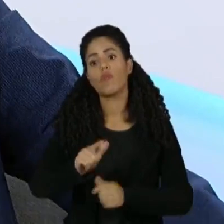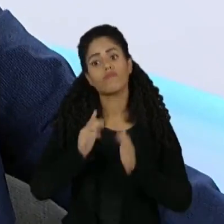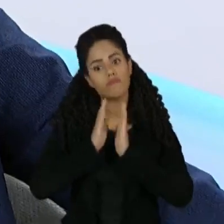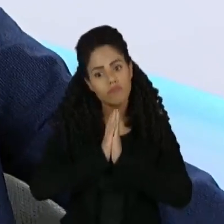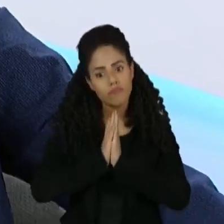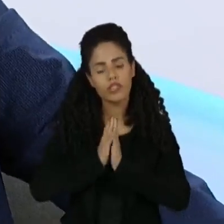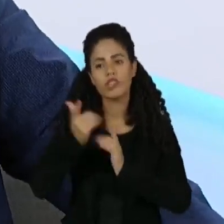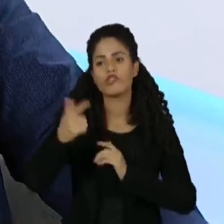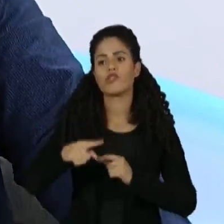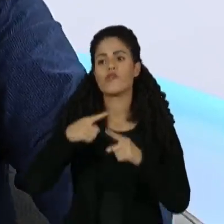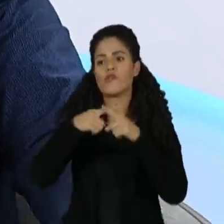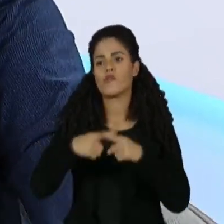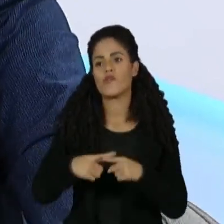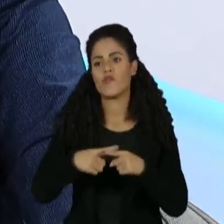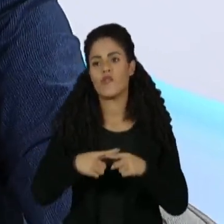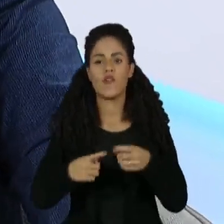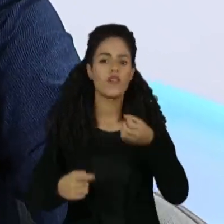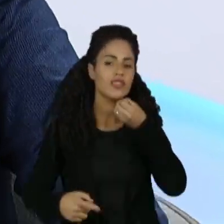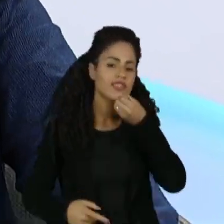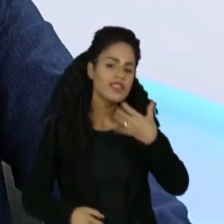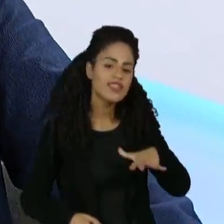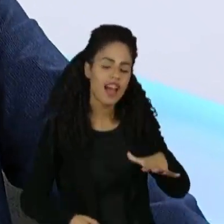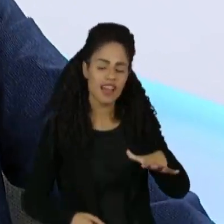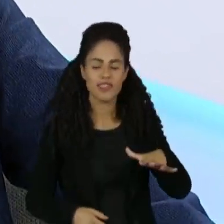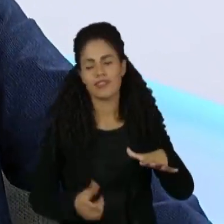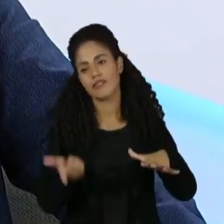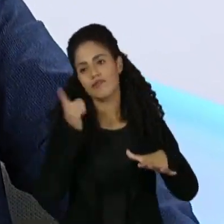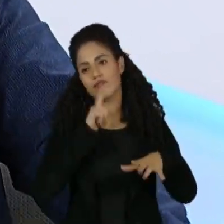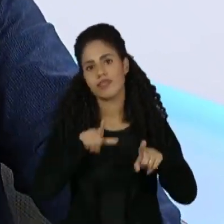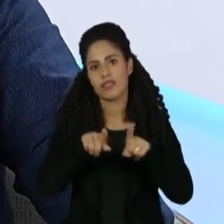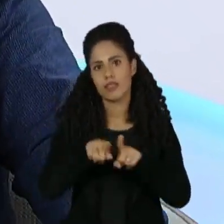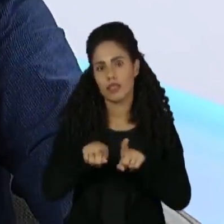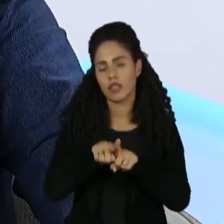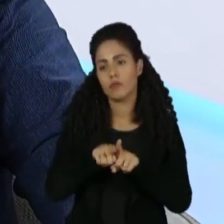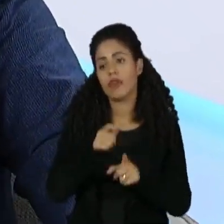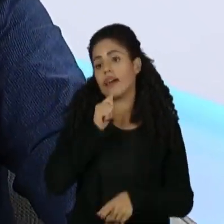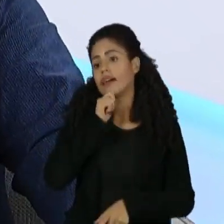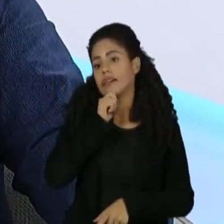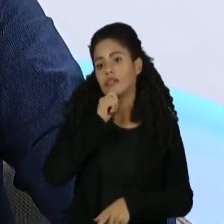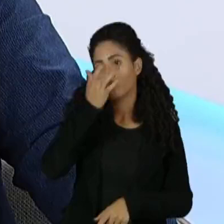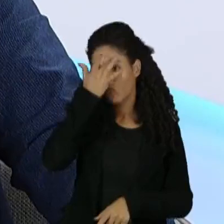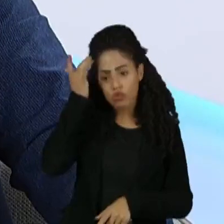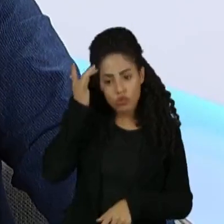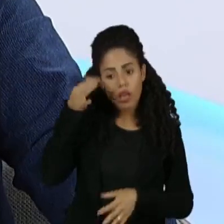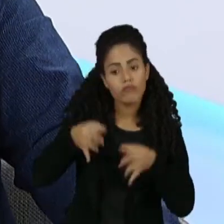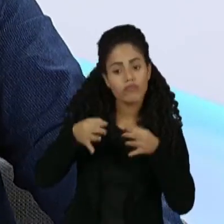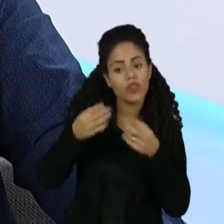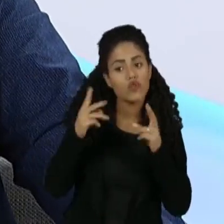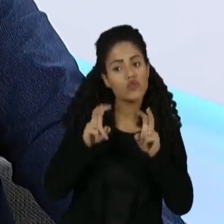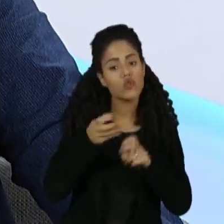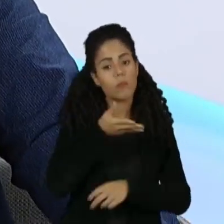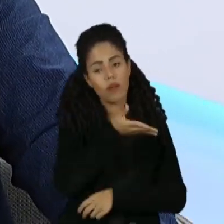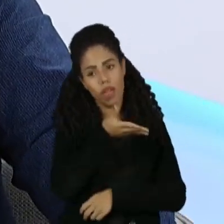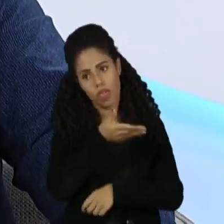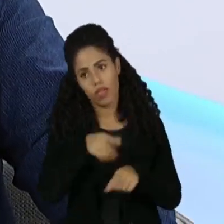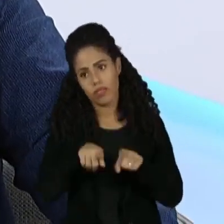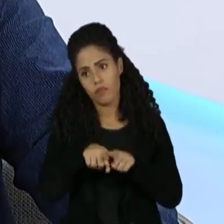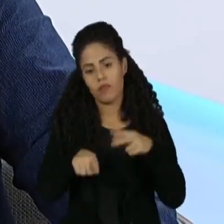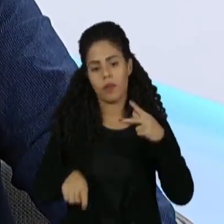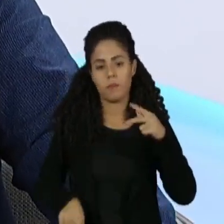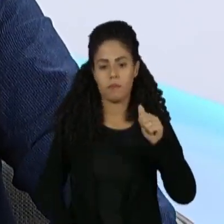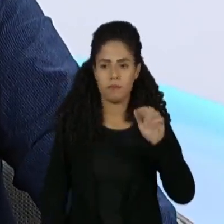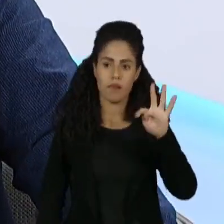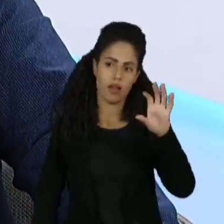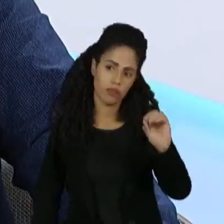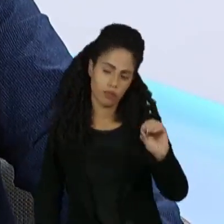contra o Santos, ele fez um belo gol, é um jogador com muita qualidade. Eu acho que ainda é prematuro para fazer um julgamento sobre o Pato, vamos aguardar. Mas Rames e Lucas